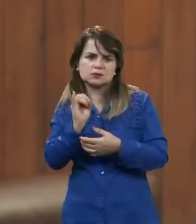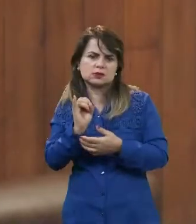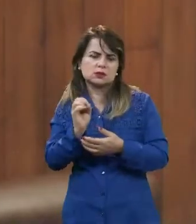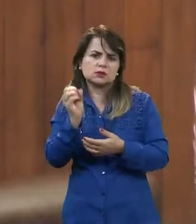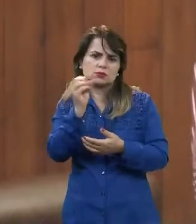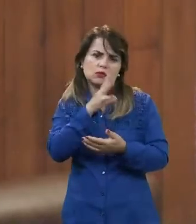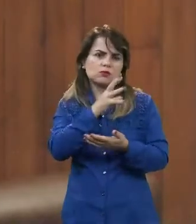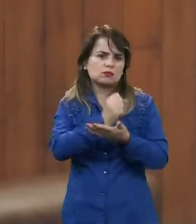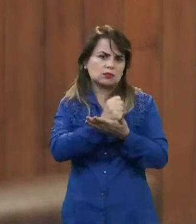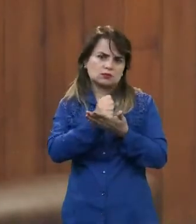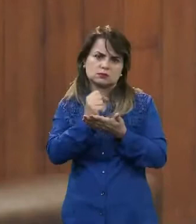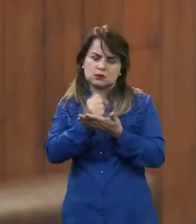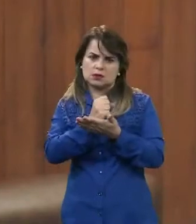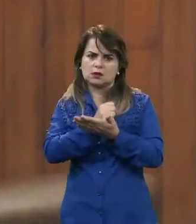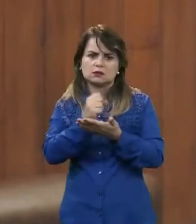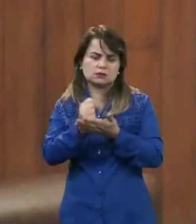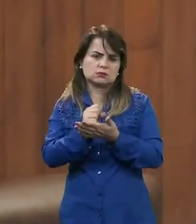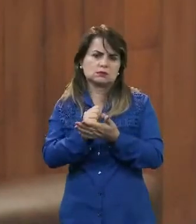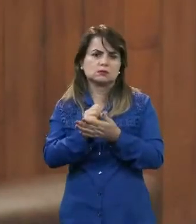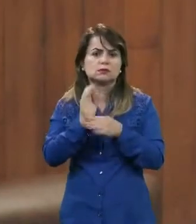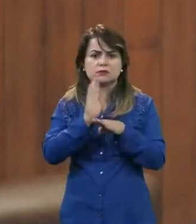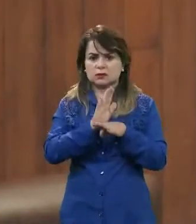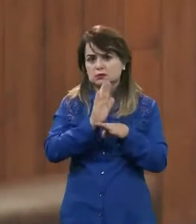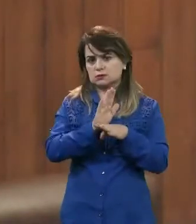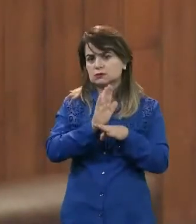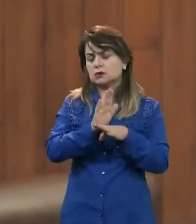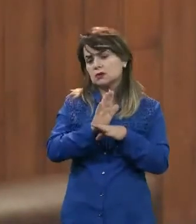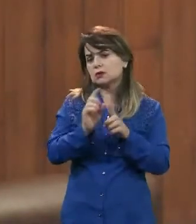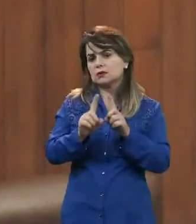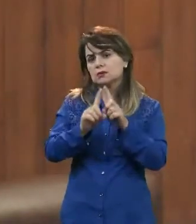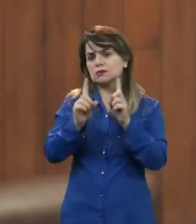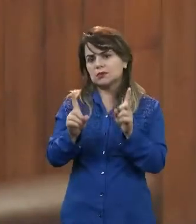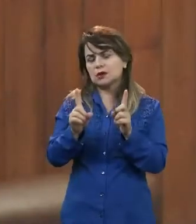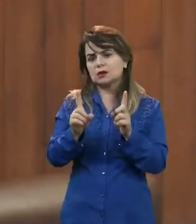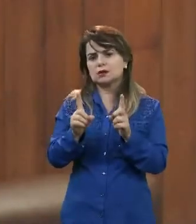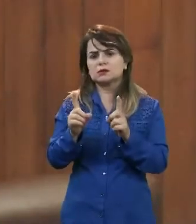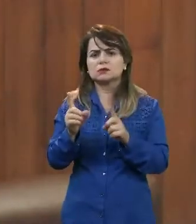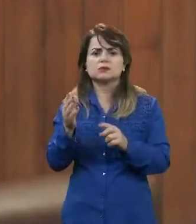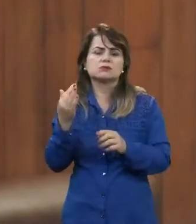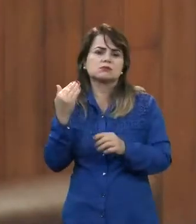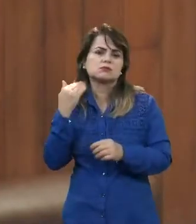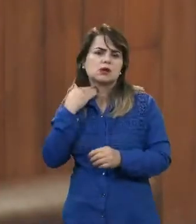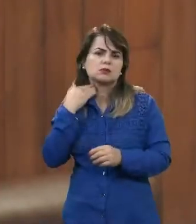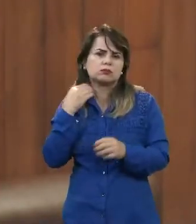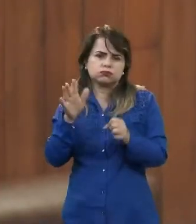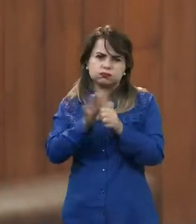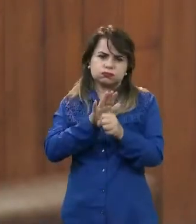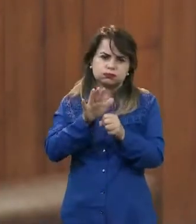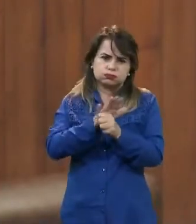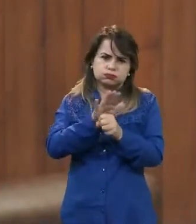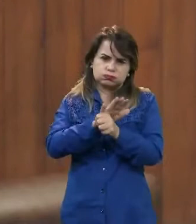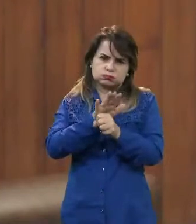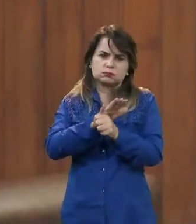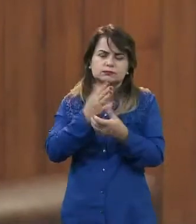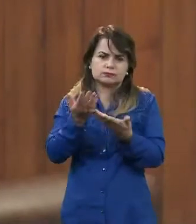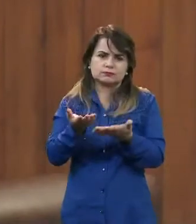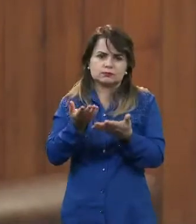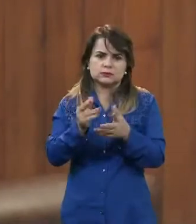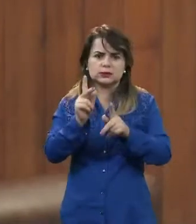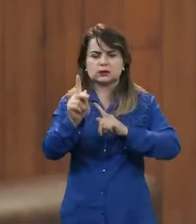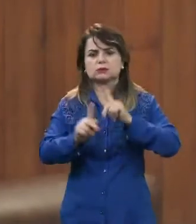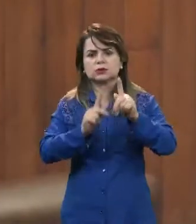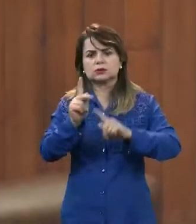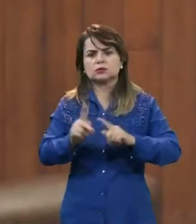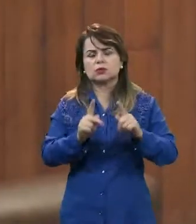para o funcionário, para o servidor. Só que isso vai dar um enxame nos bancos, ele vai ter que ficar horas lá fazendo, vocês não estão